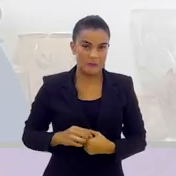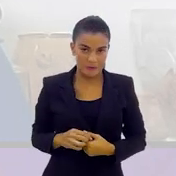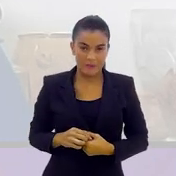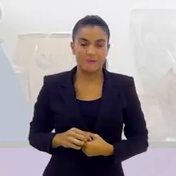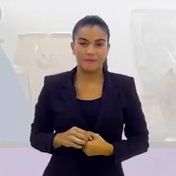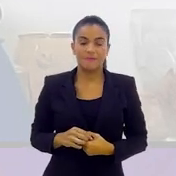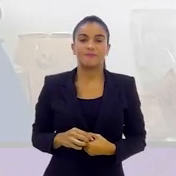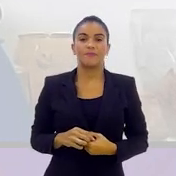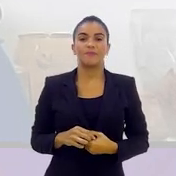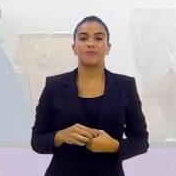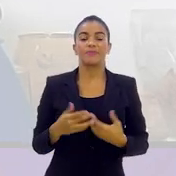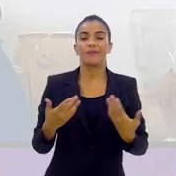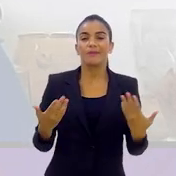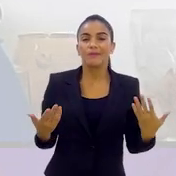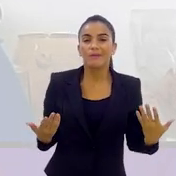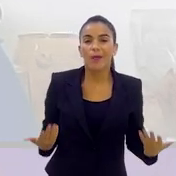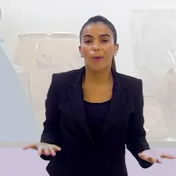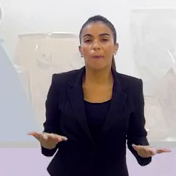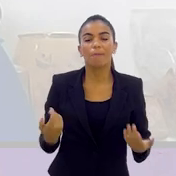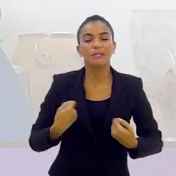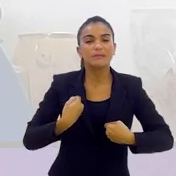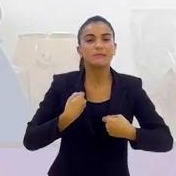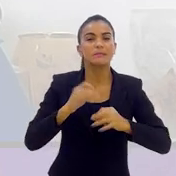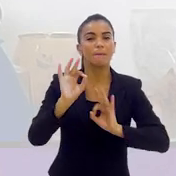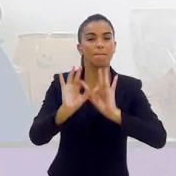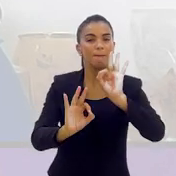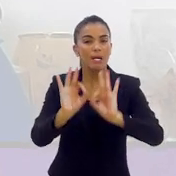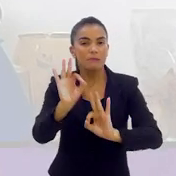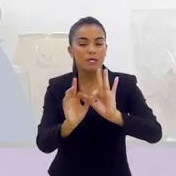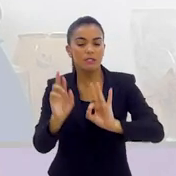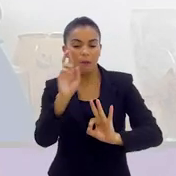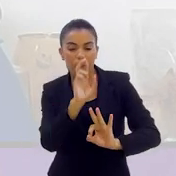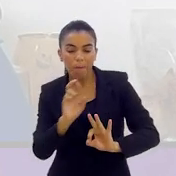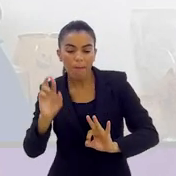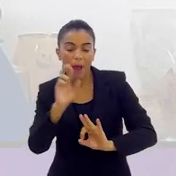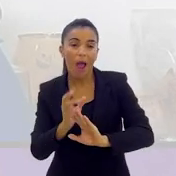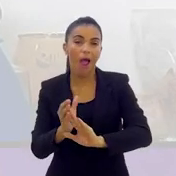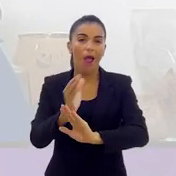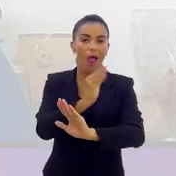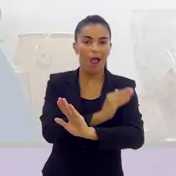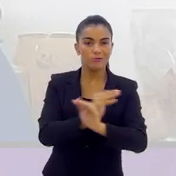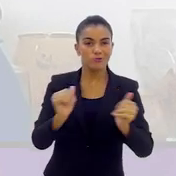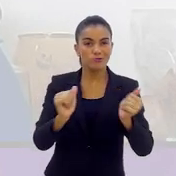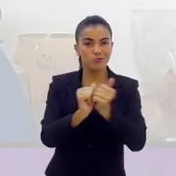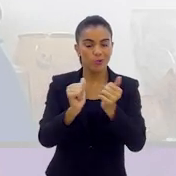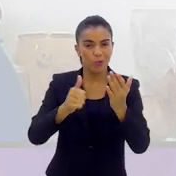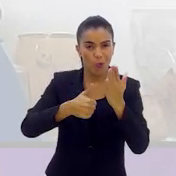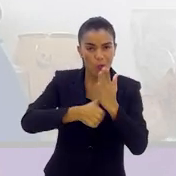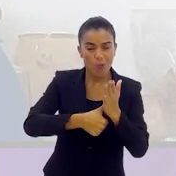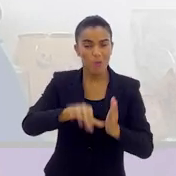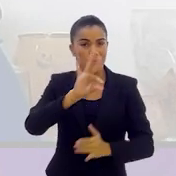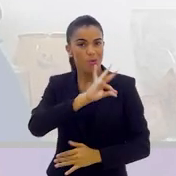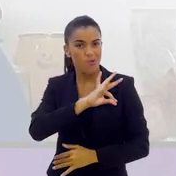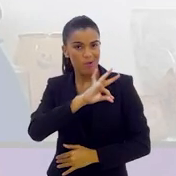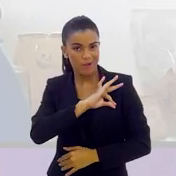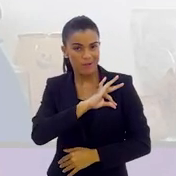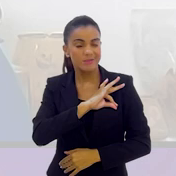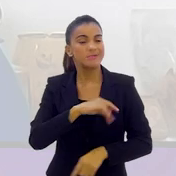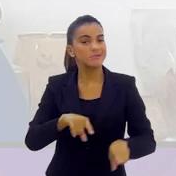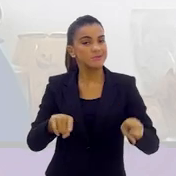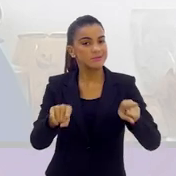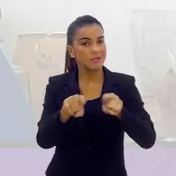tem que ter um planejamento do clube, polícia,